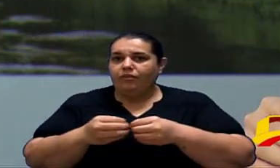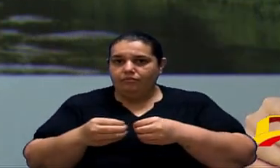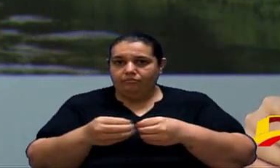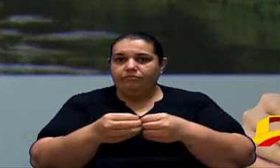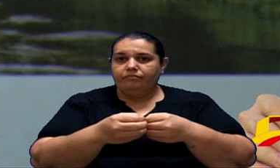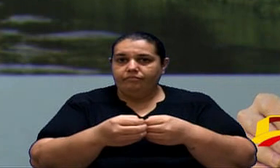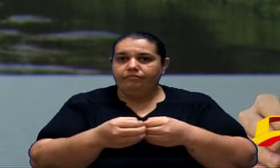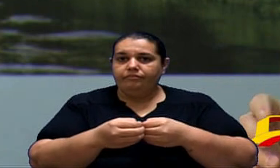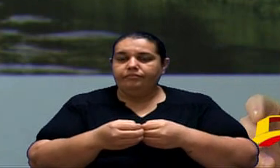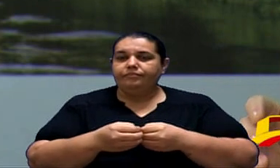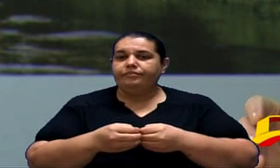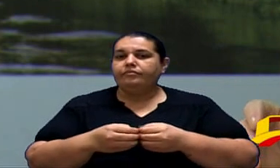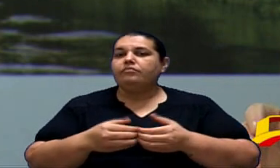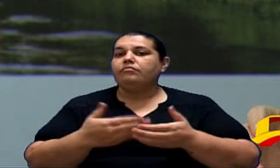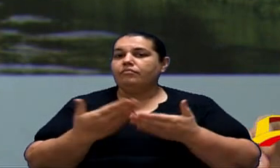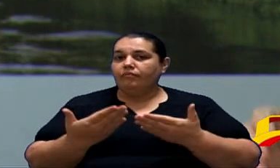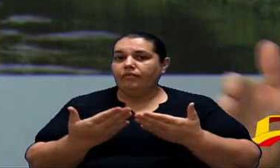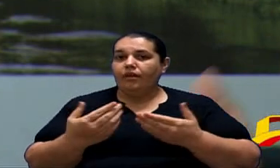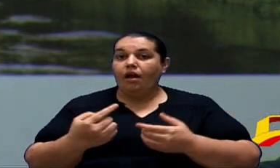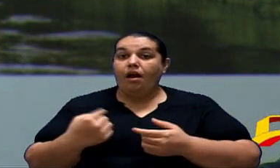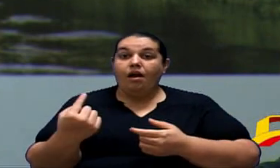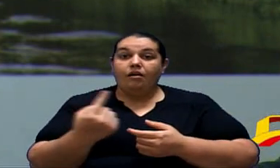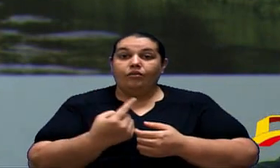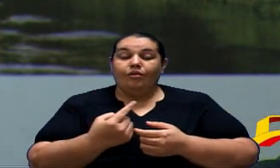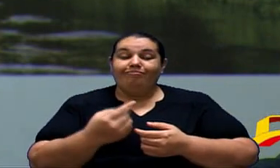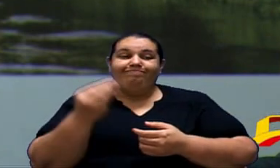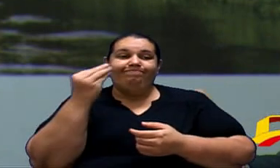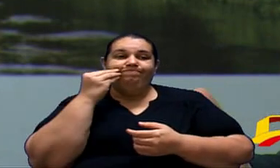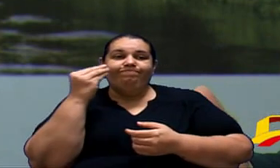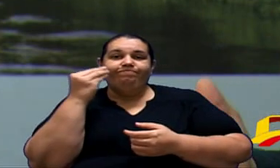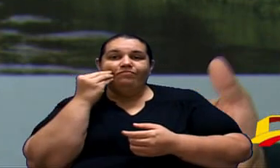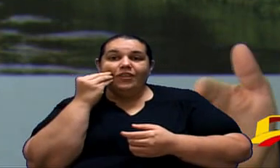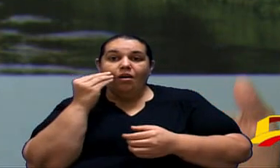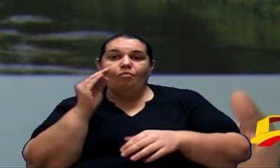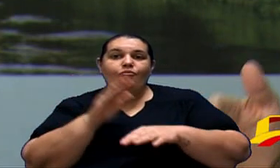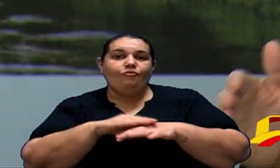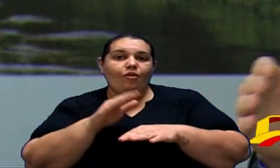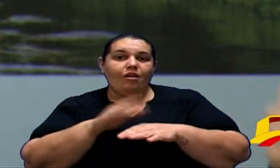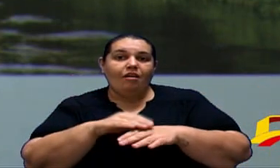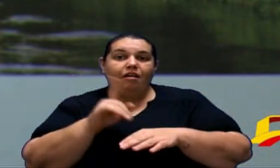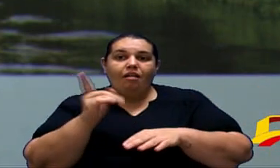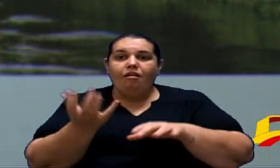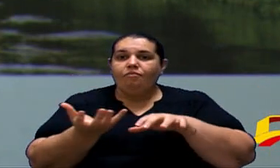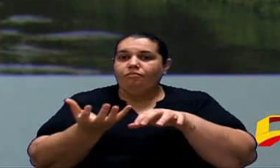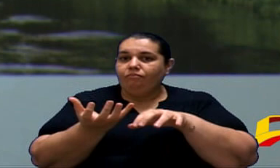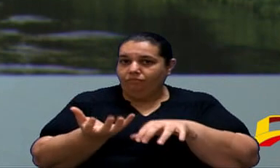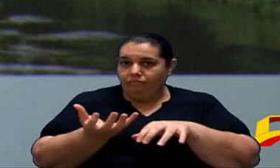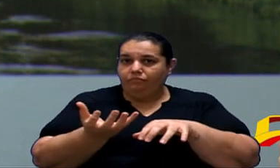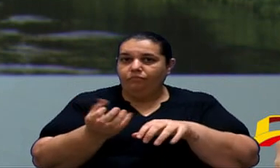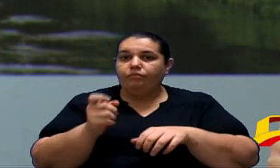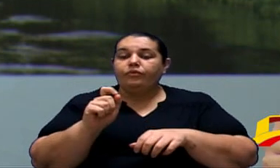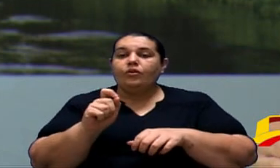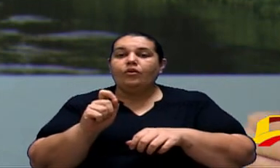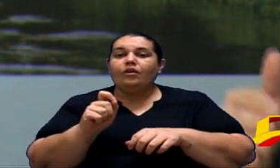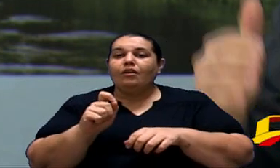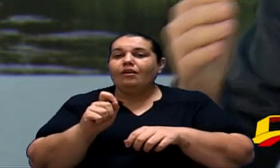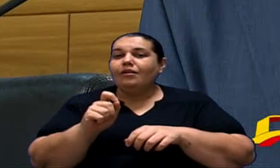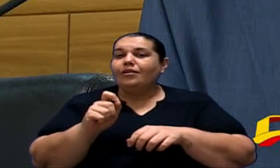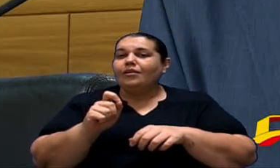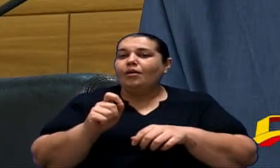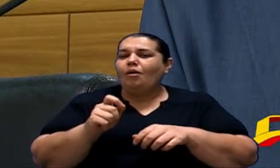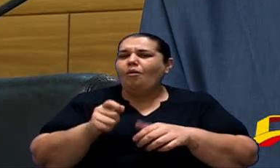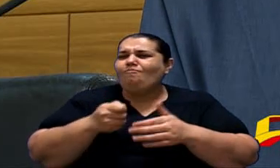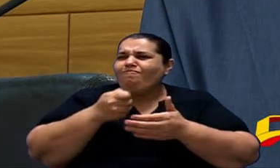E Nós conseguimos Agir No Congresso Nacional Quando somos